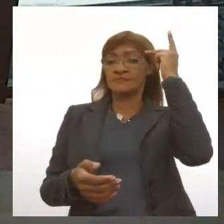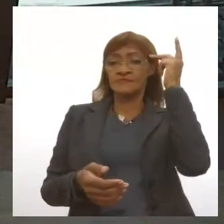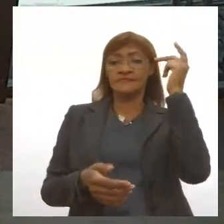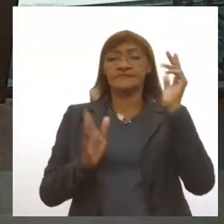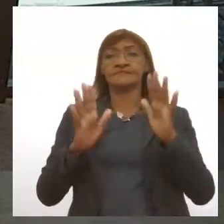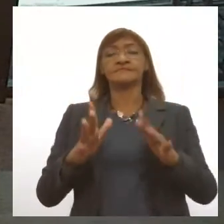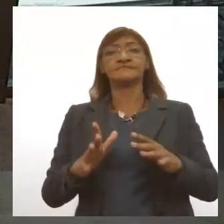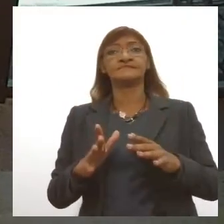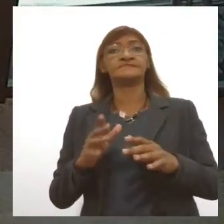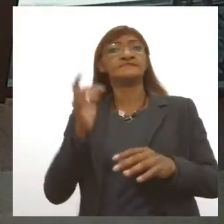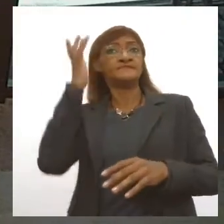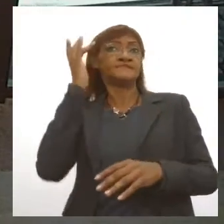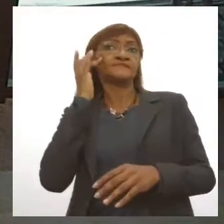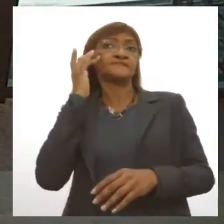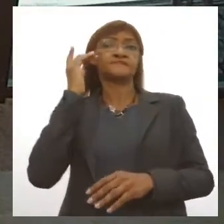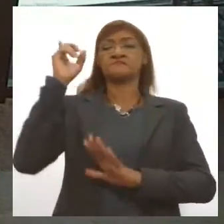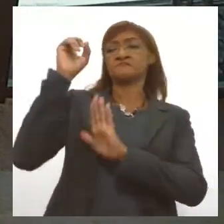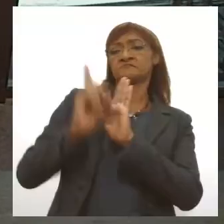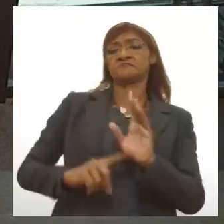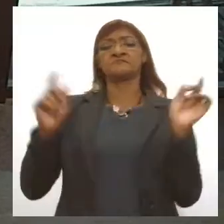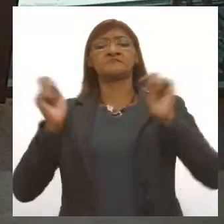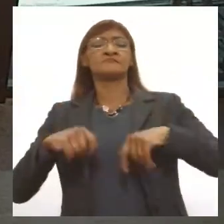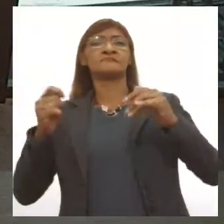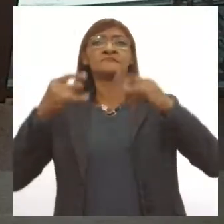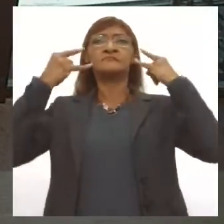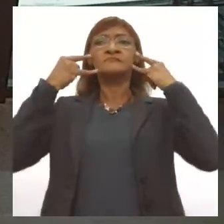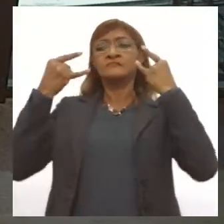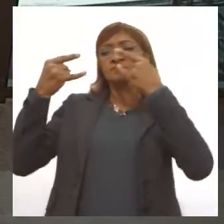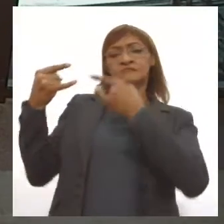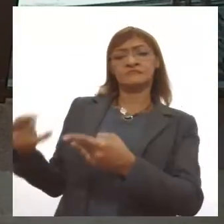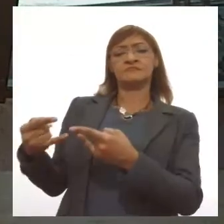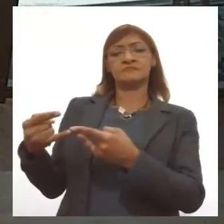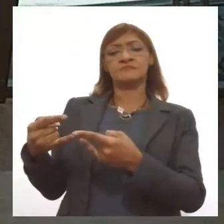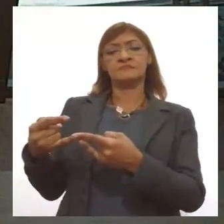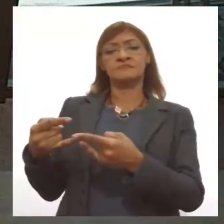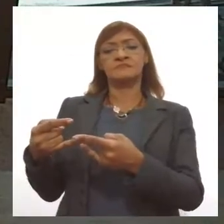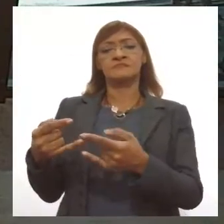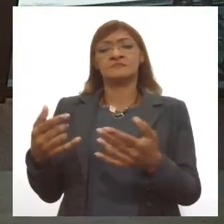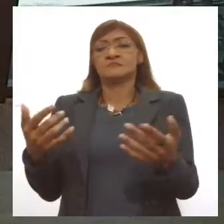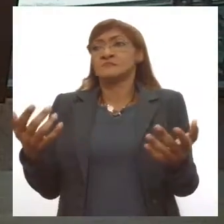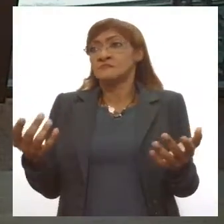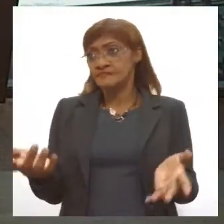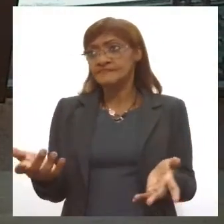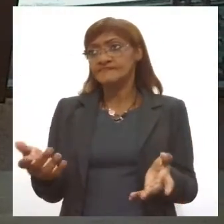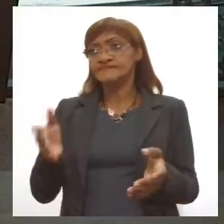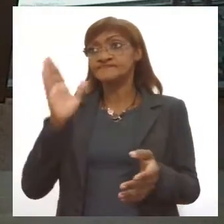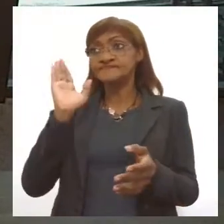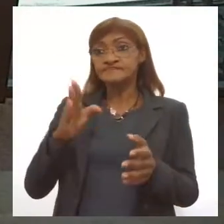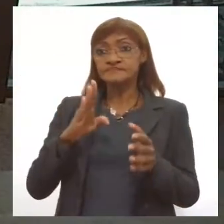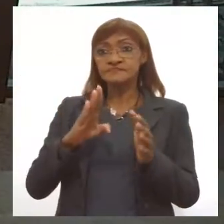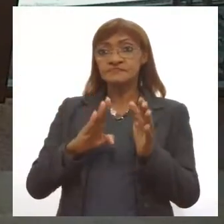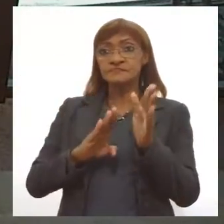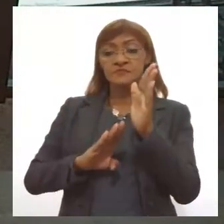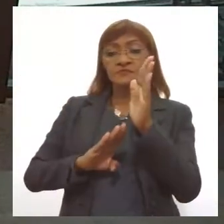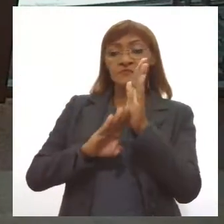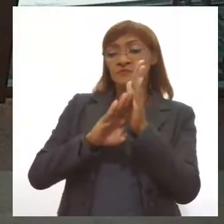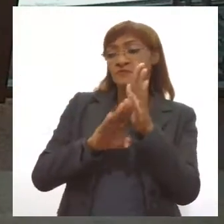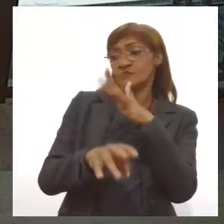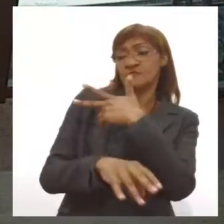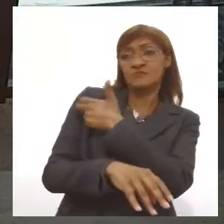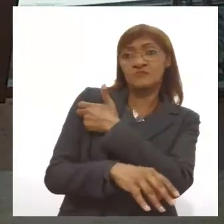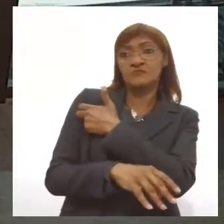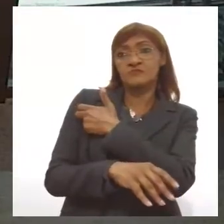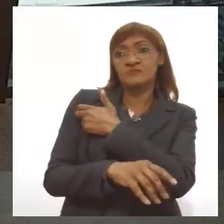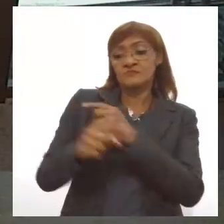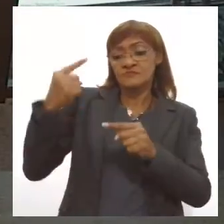acha no direito de que agora eu posso ficar sem máscara. A taxa de imunização pode não ser suficiente para combater o vírus que ela